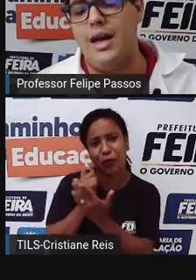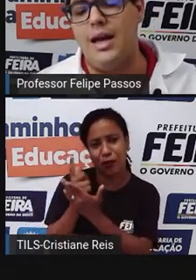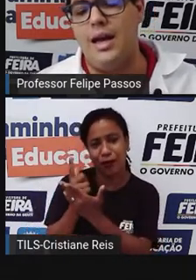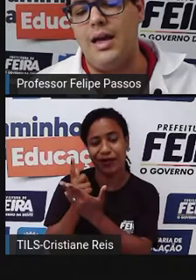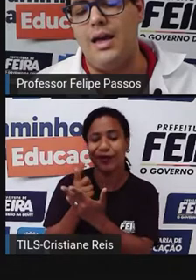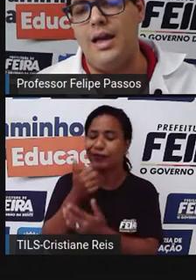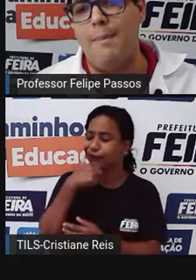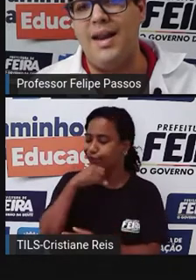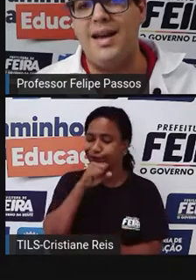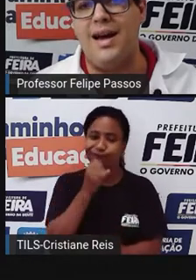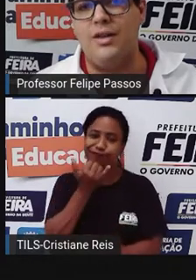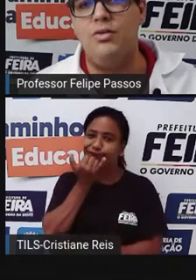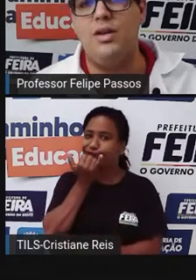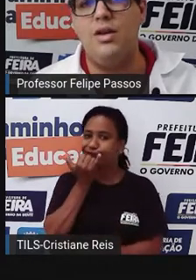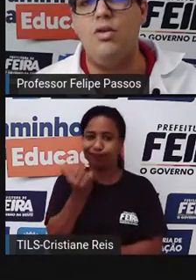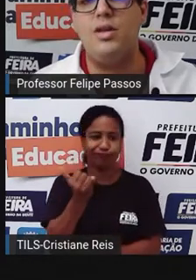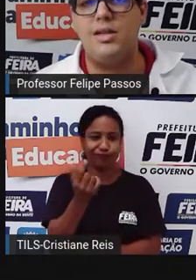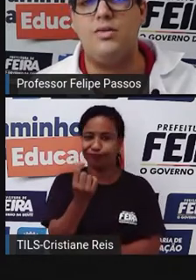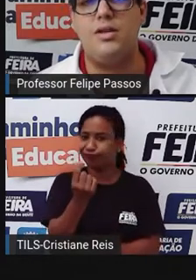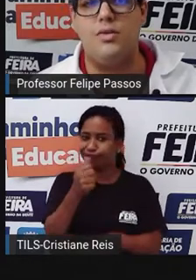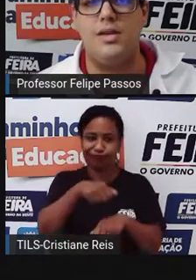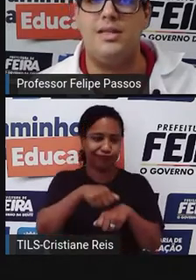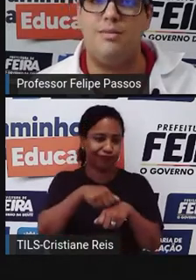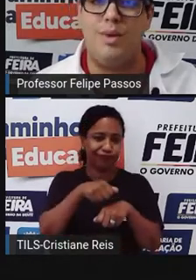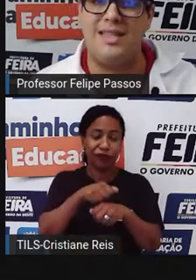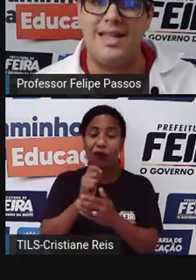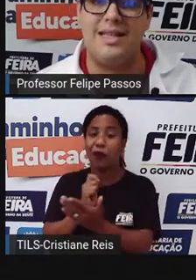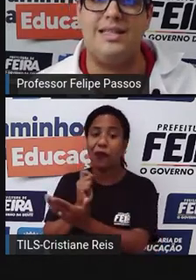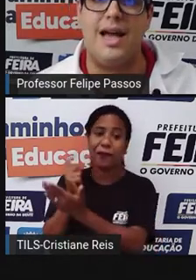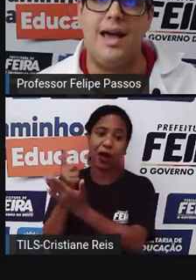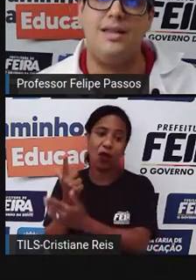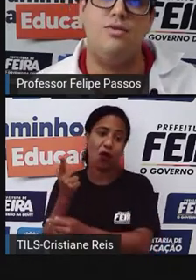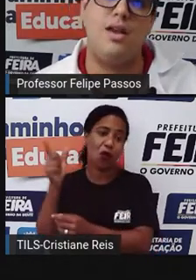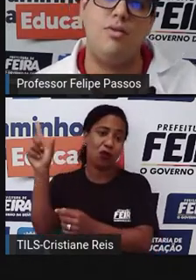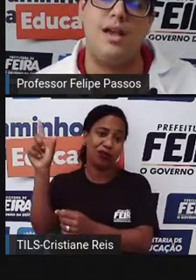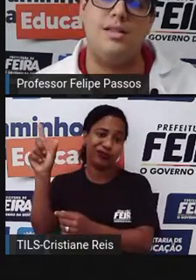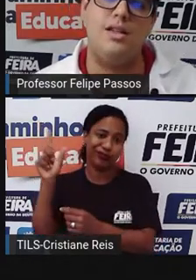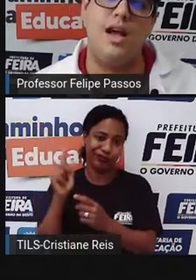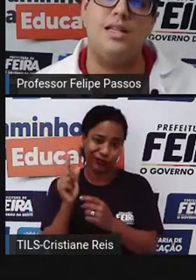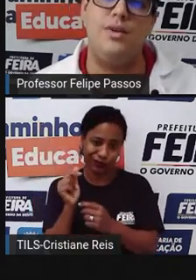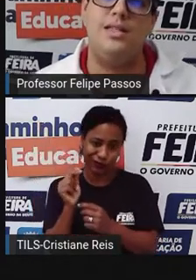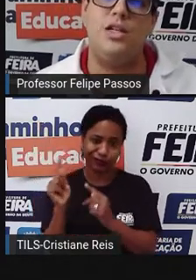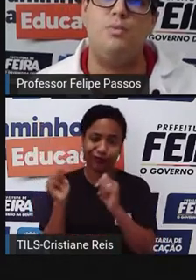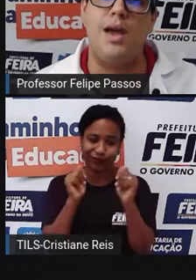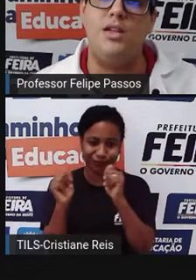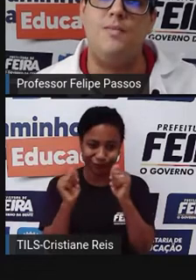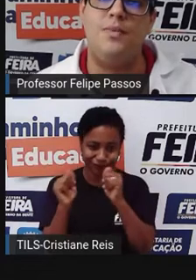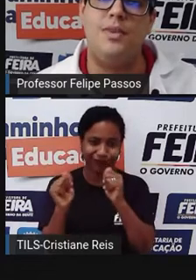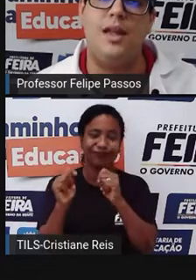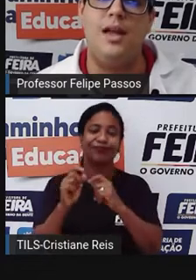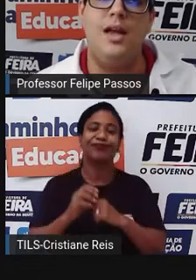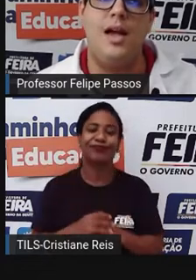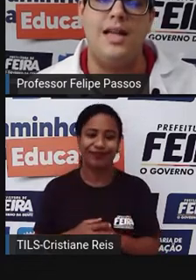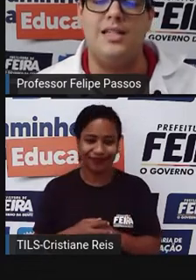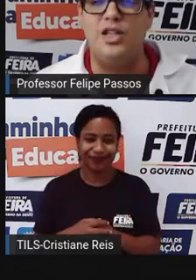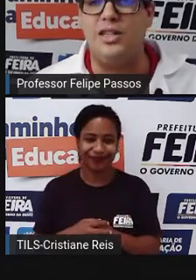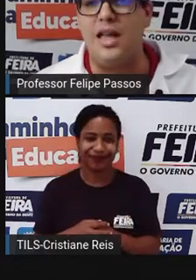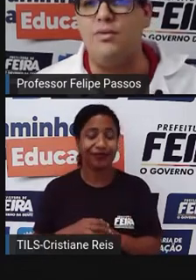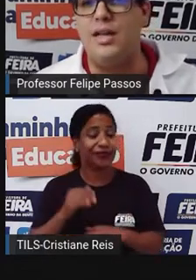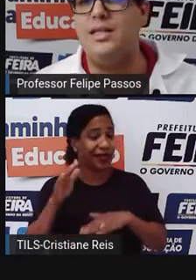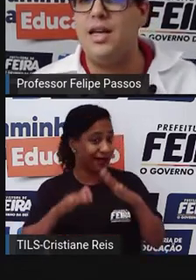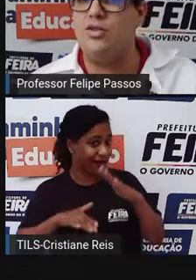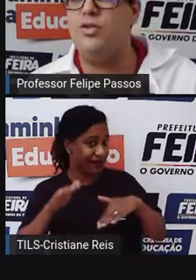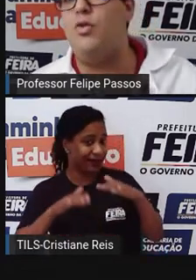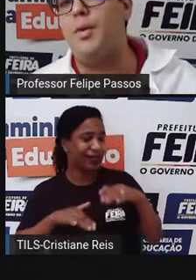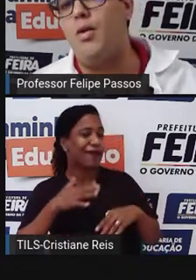aplicado em outras situações mais necessárias do que o que às vezes a gente pede, né? Às vezes a gente